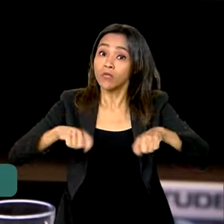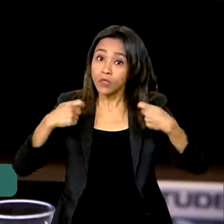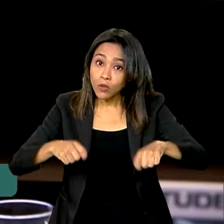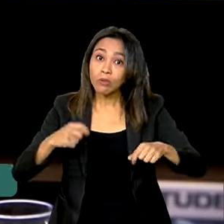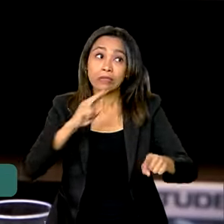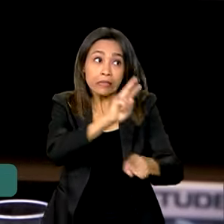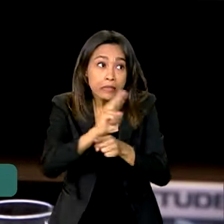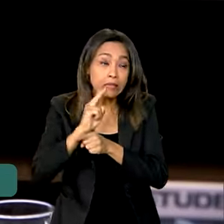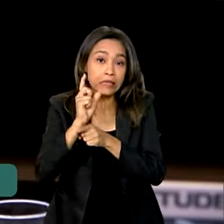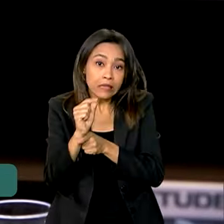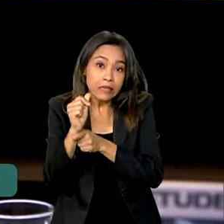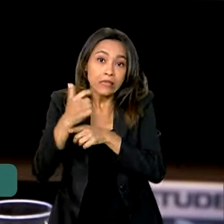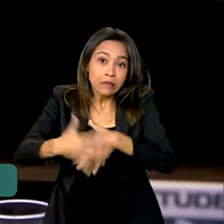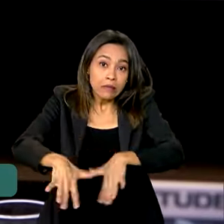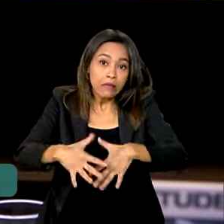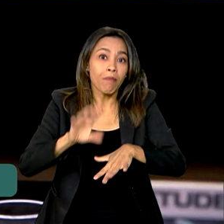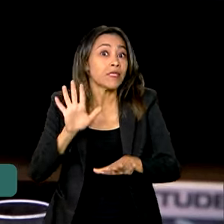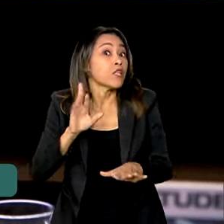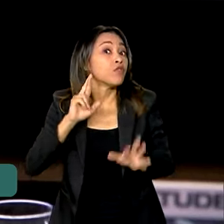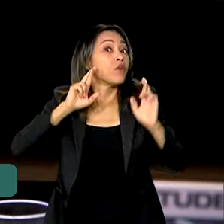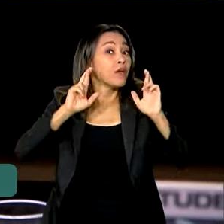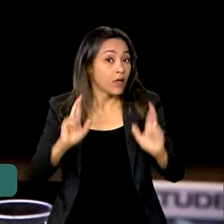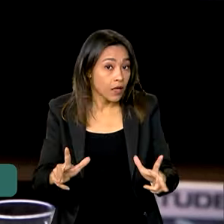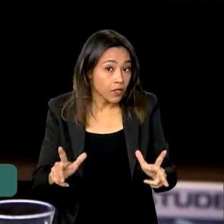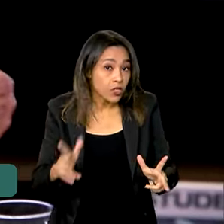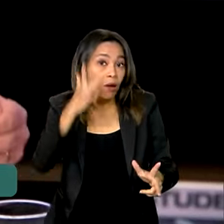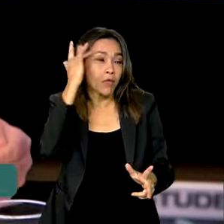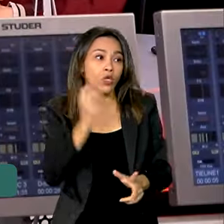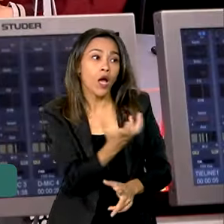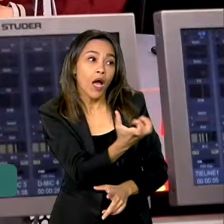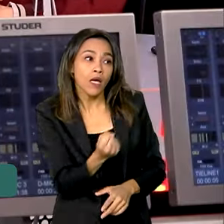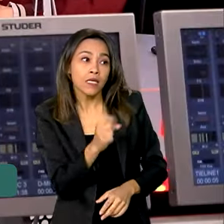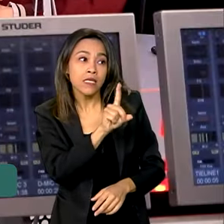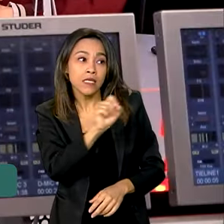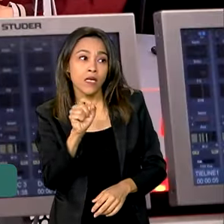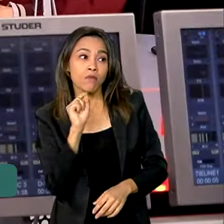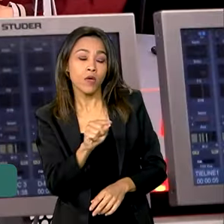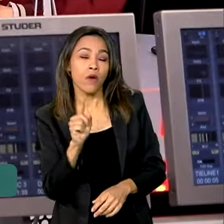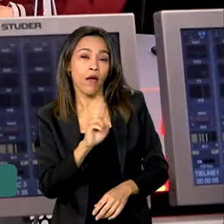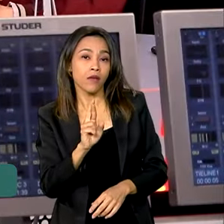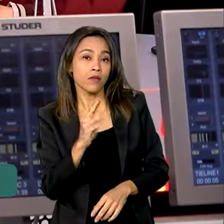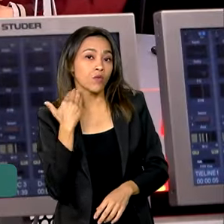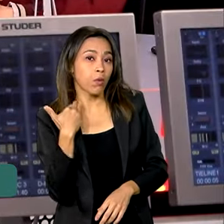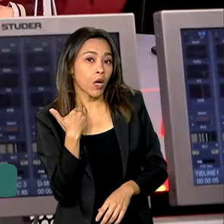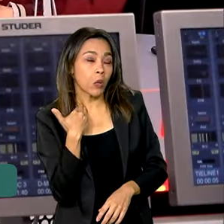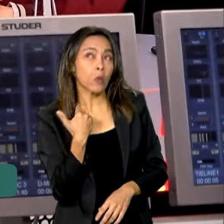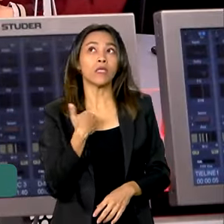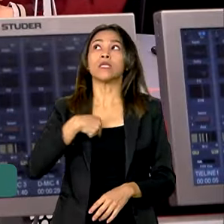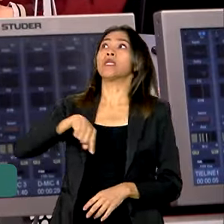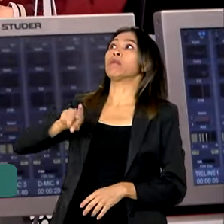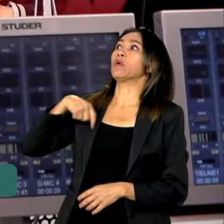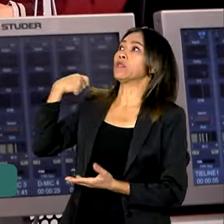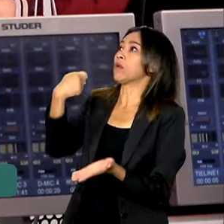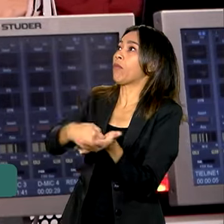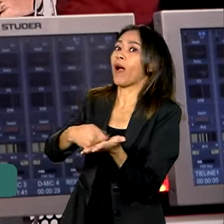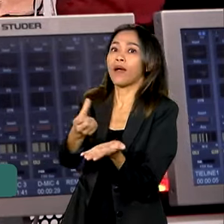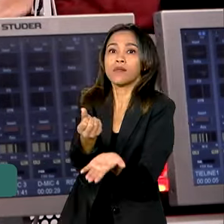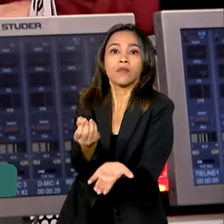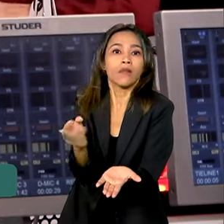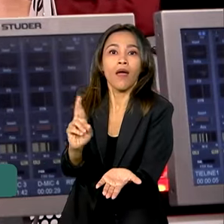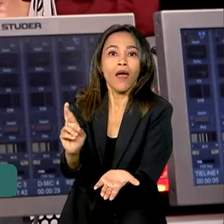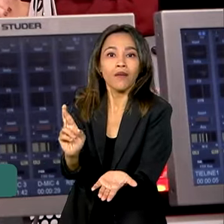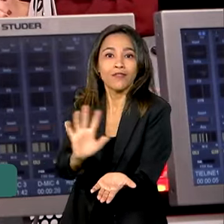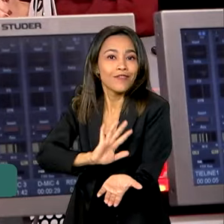que o empréstimo lá, ele é um empréstimo diferente. Lá a pessoa tira 100 mil reais do banco e sai devendo do banco 60. Nossa!